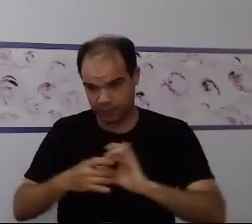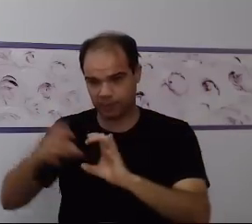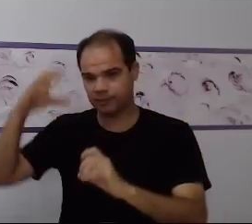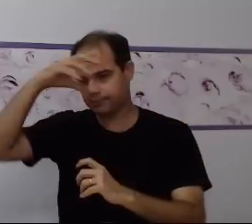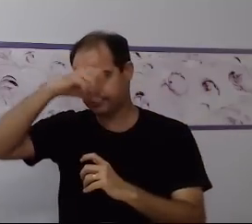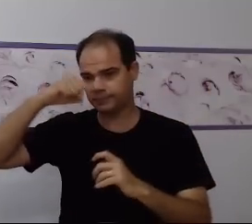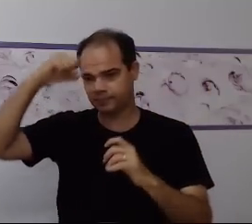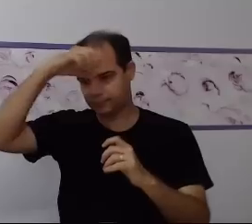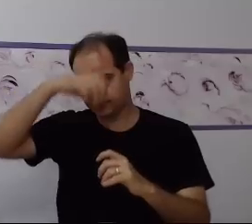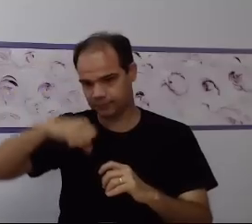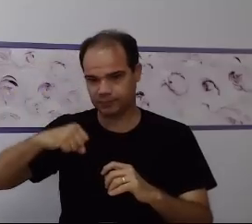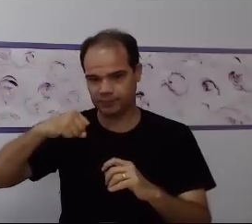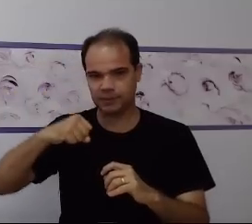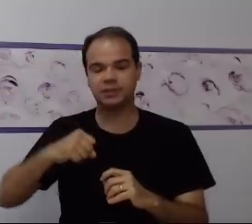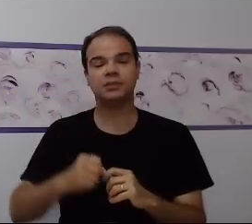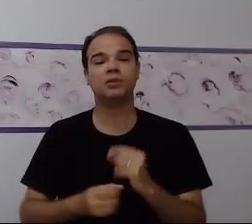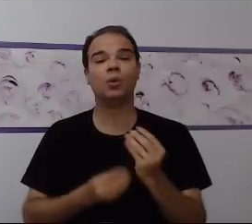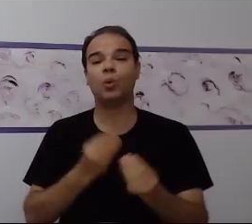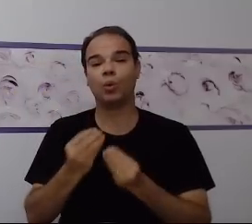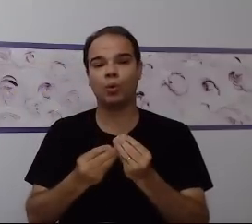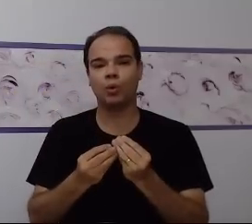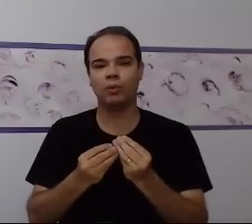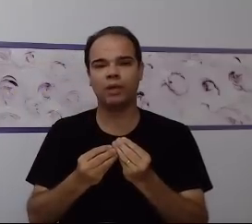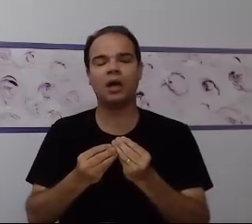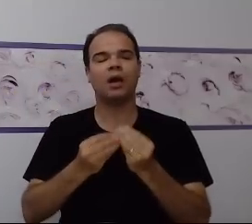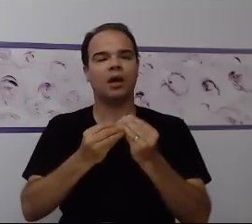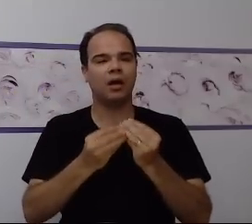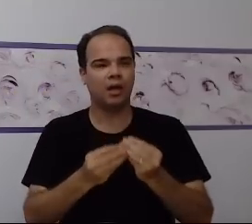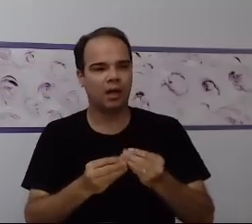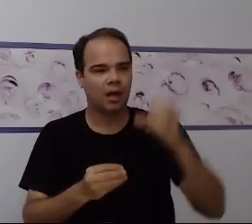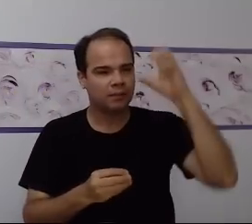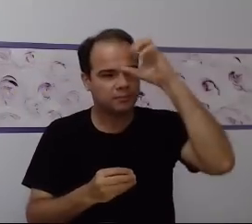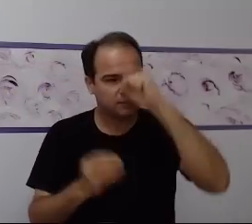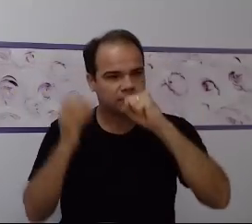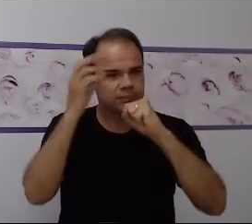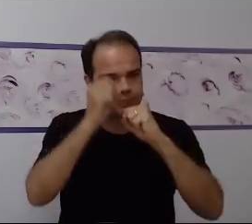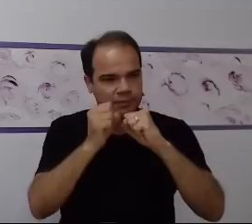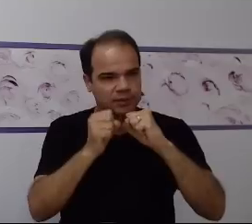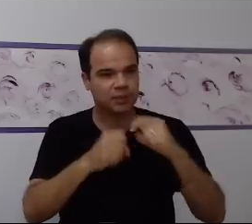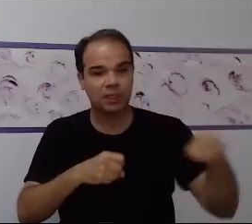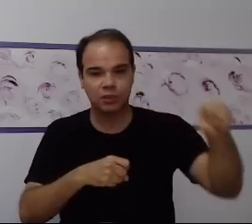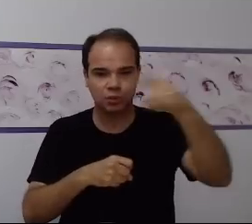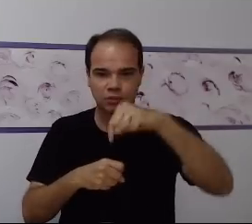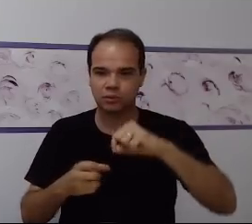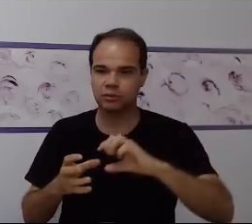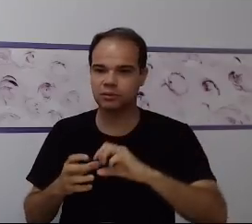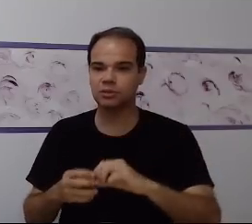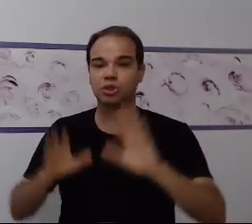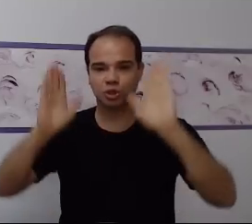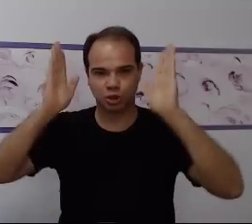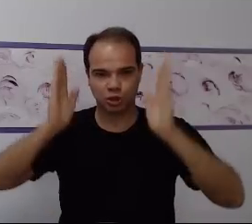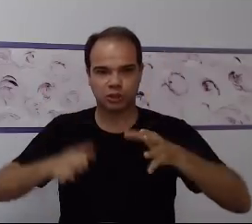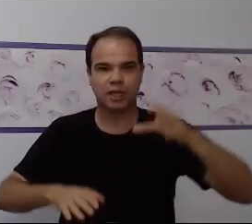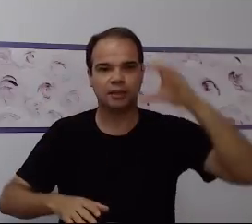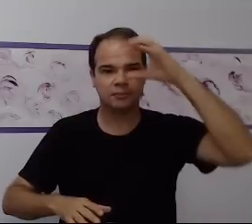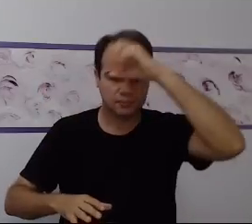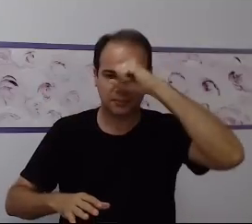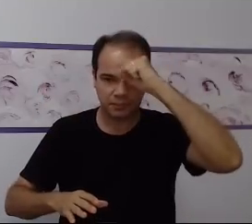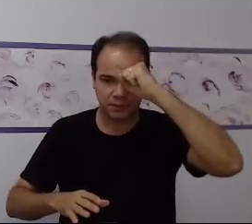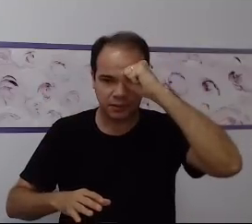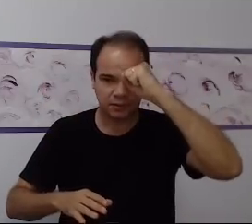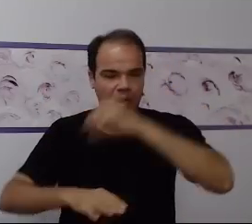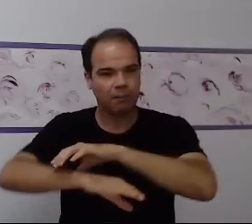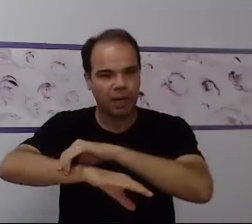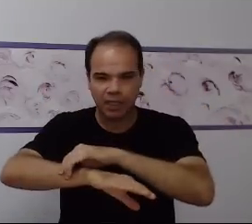esse indivíduo só vai passar a generalizar os conceitos quando ele já estiver aprendido aquela